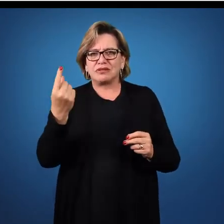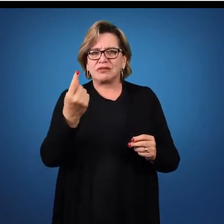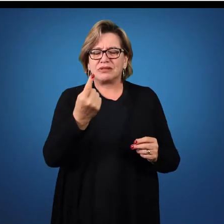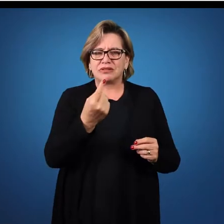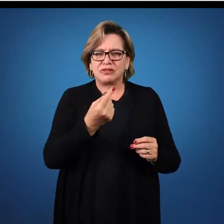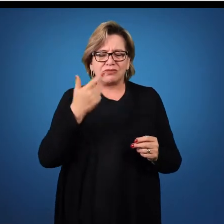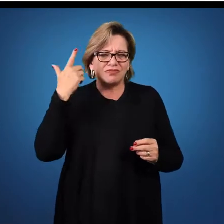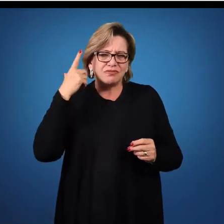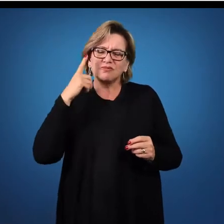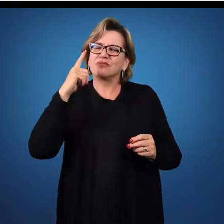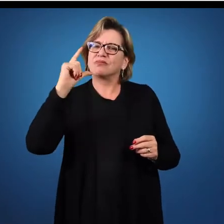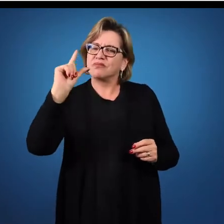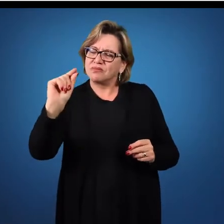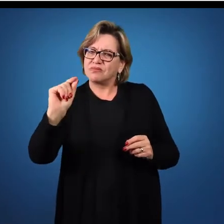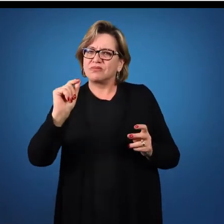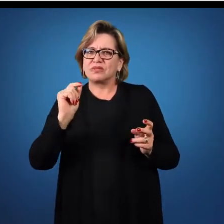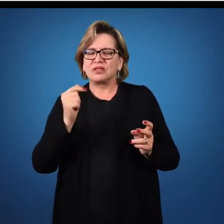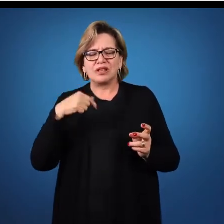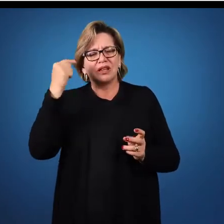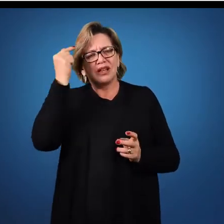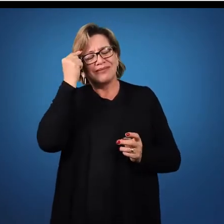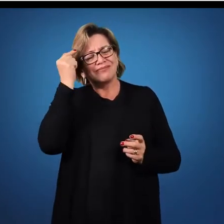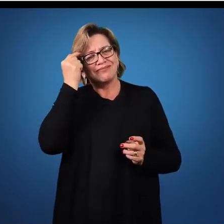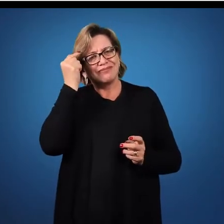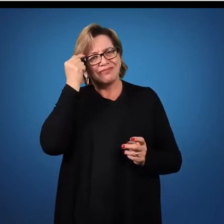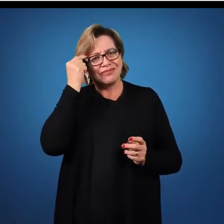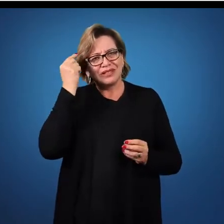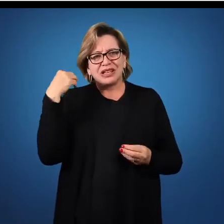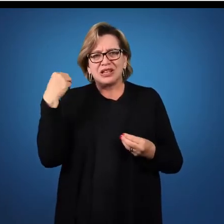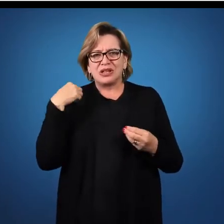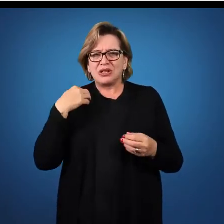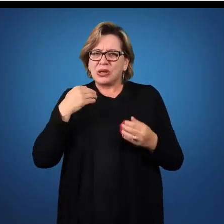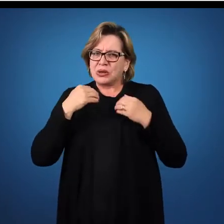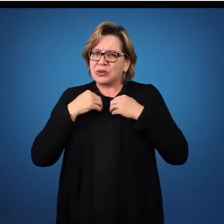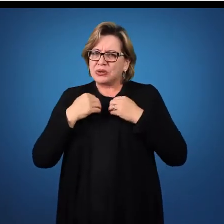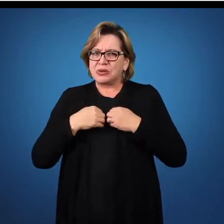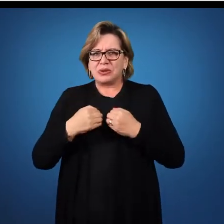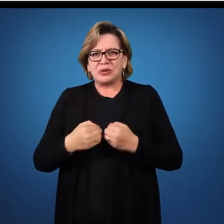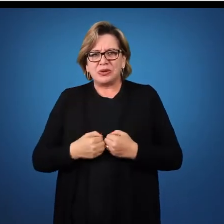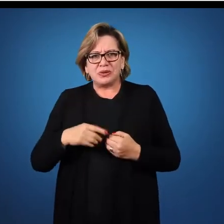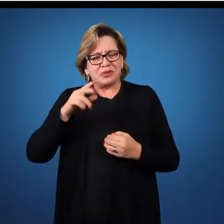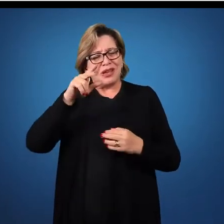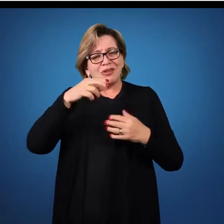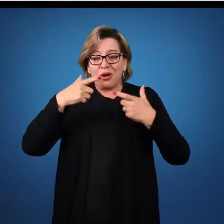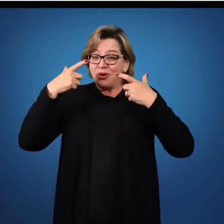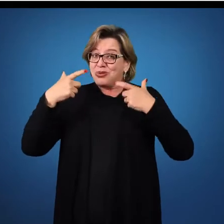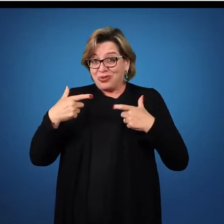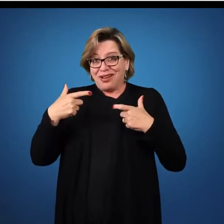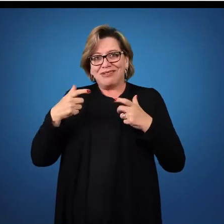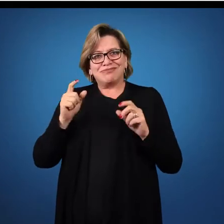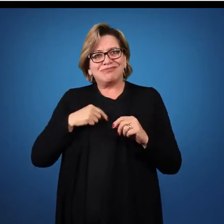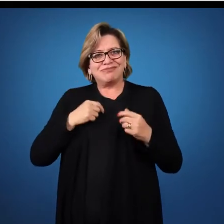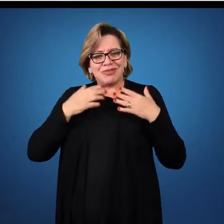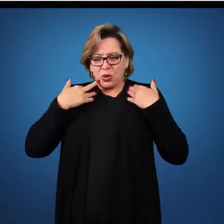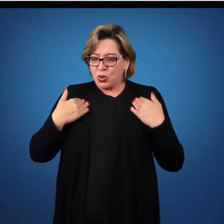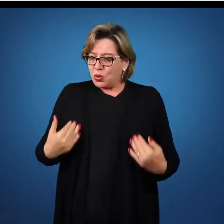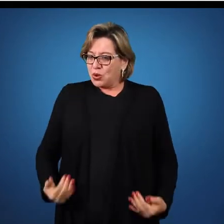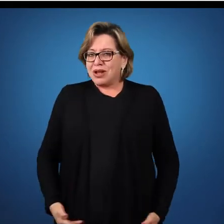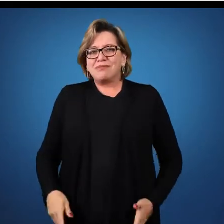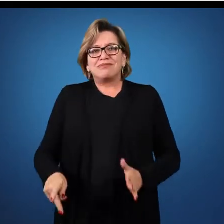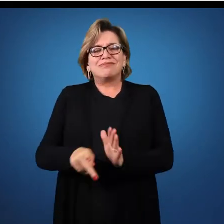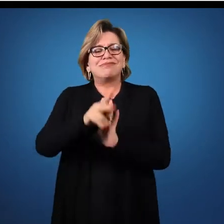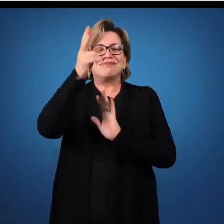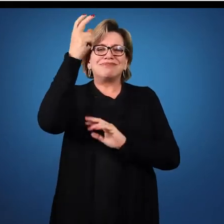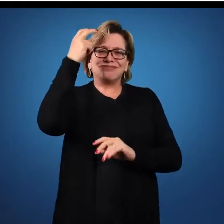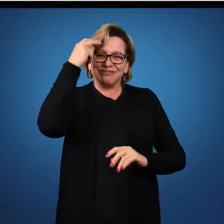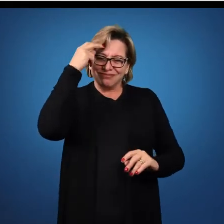conseguimos refletir que o nosso corpo, ele é um grande ambiente. Ele é um ambiente cultural,